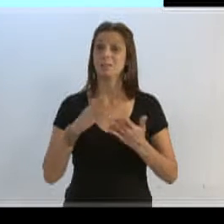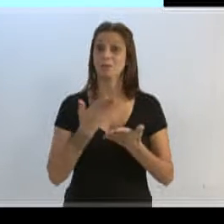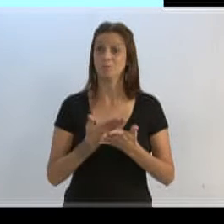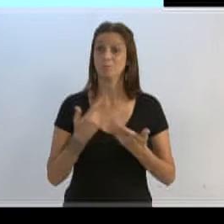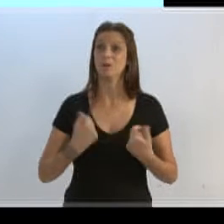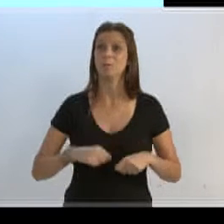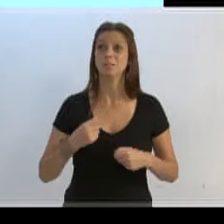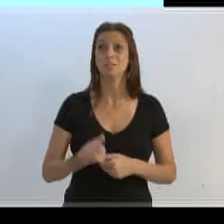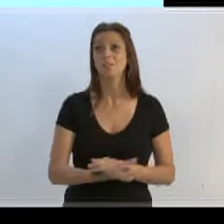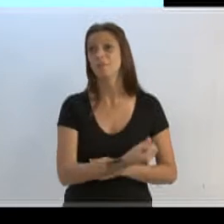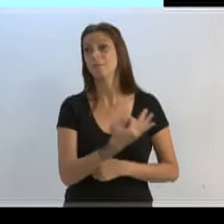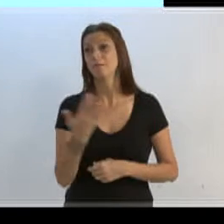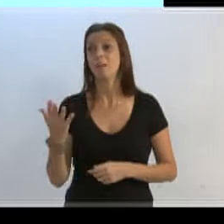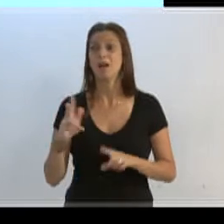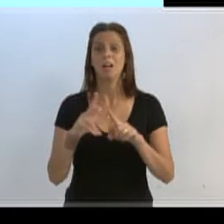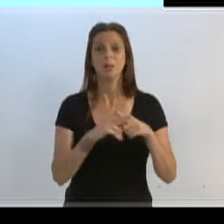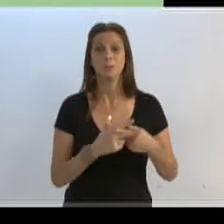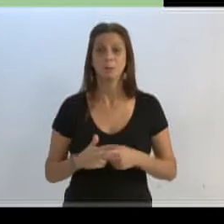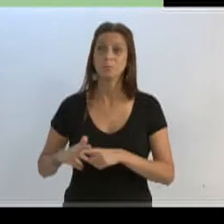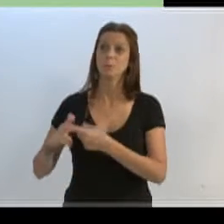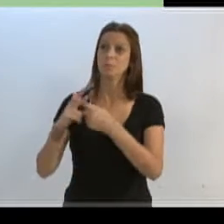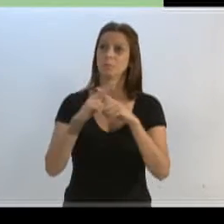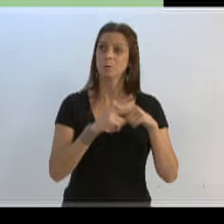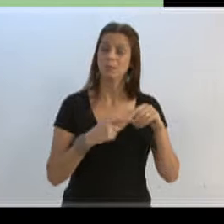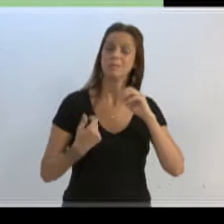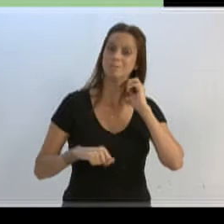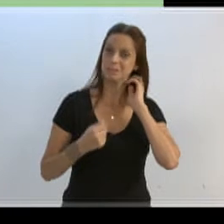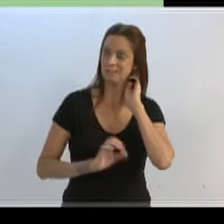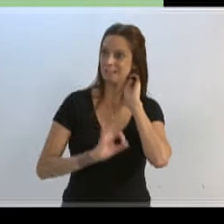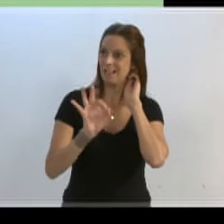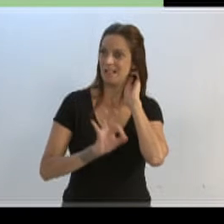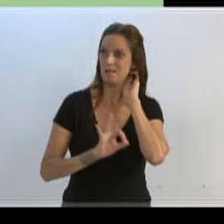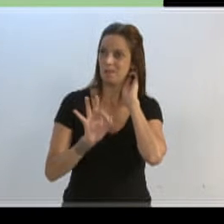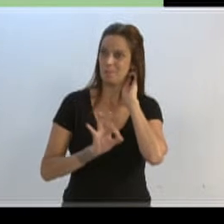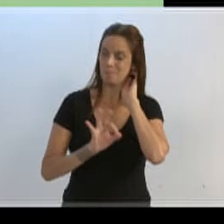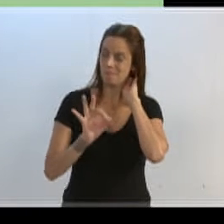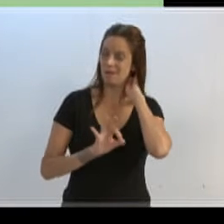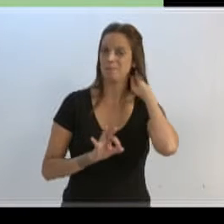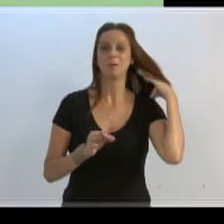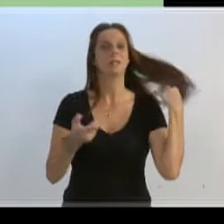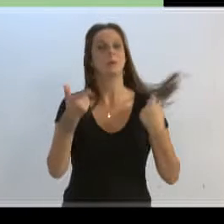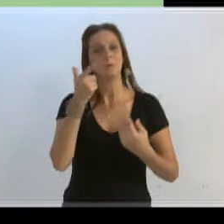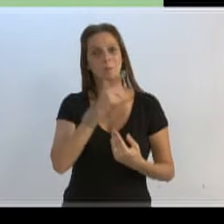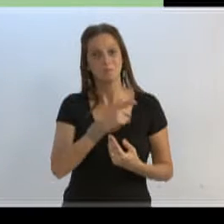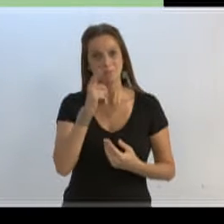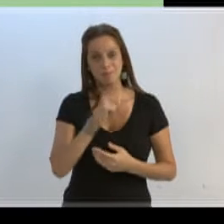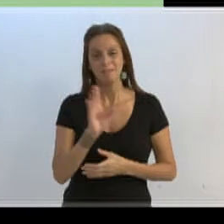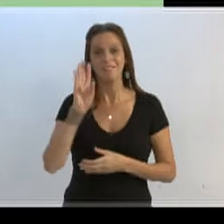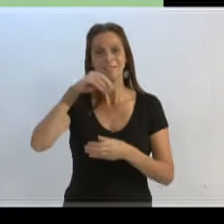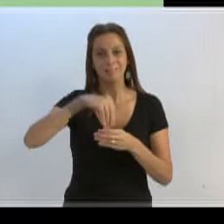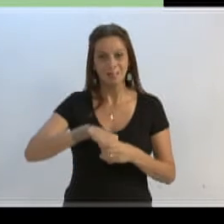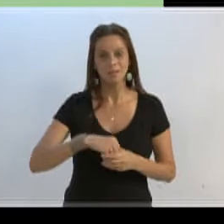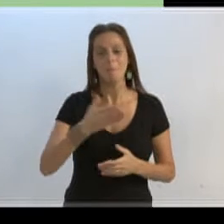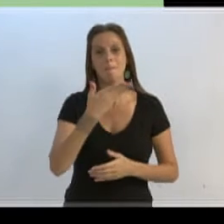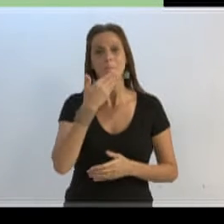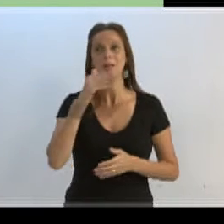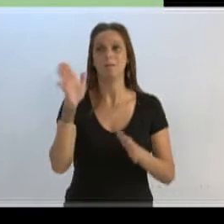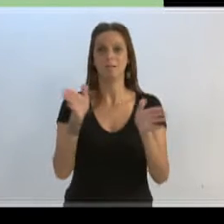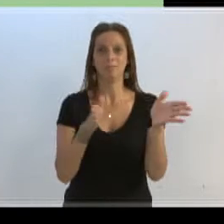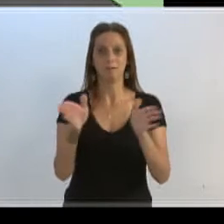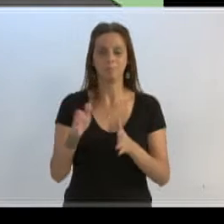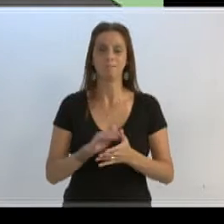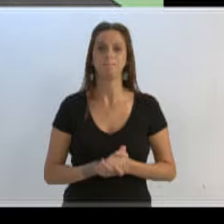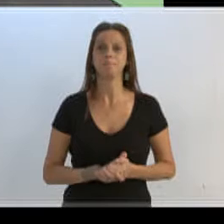série de reparos, precisa de uma série de condições para poder abrigar todo esse pessoal. E o Tyson,